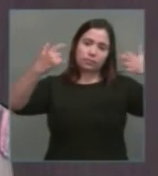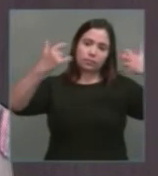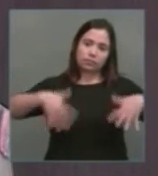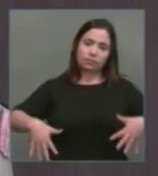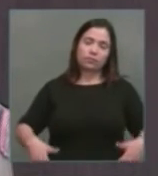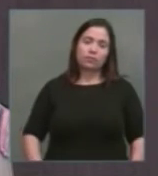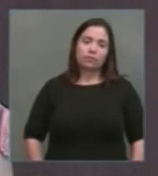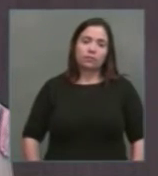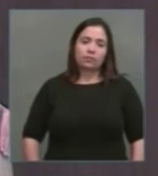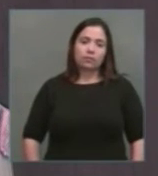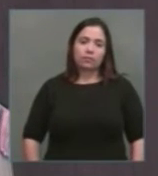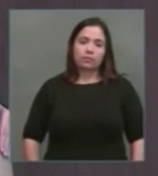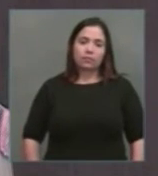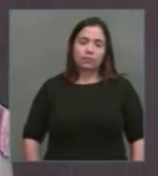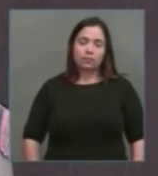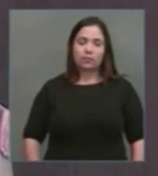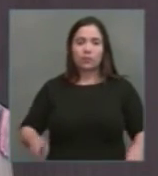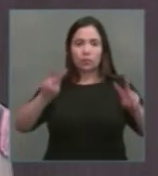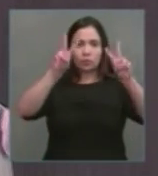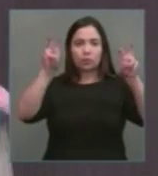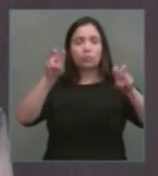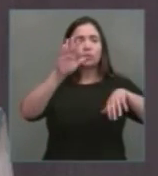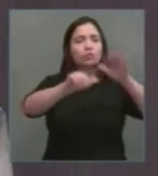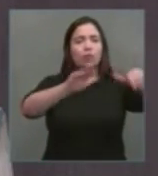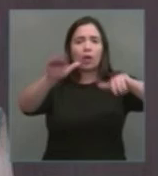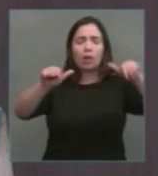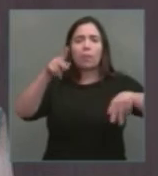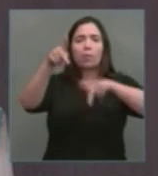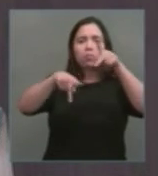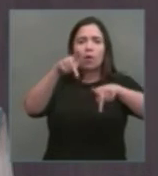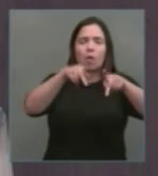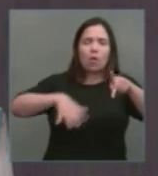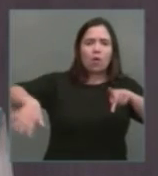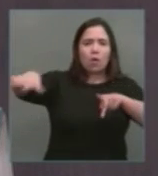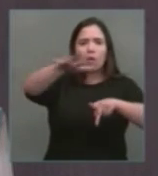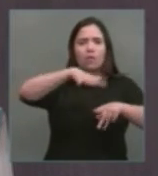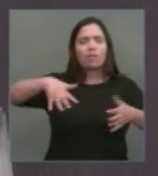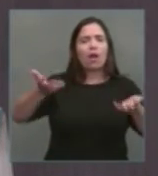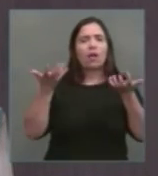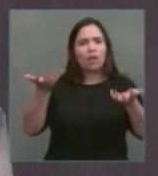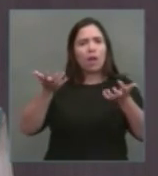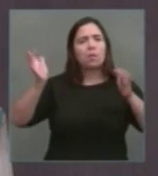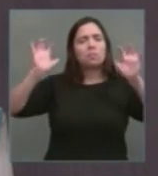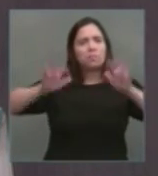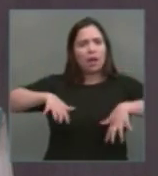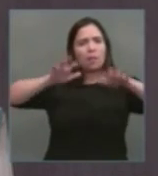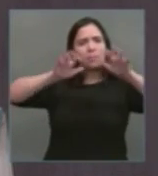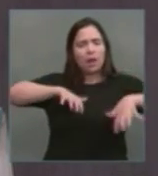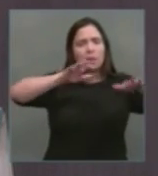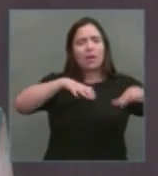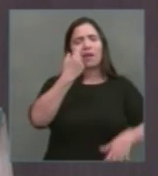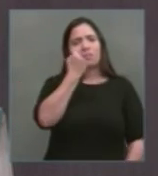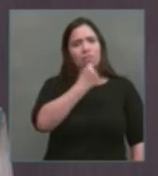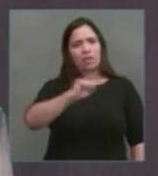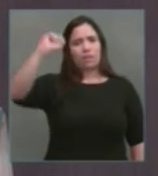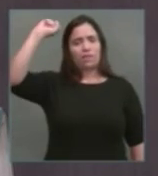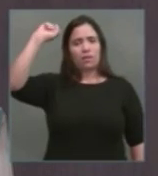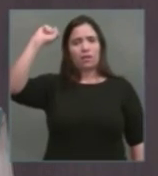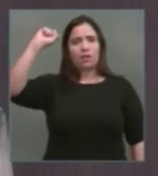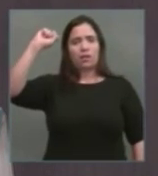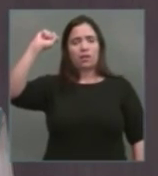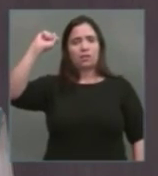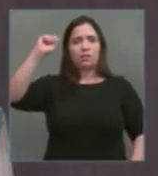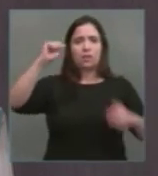sobretudo, no sentido de convocar a população para que nós nos manifestemos em defesa das maiorias